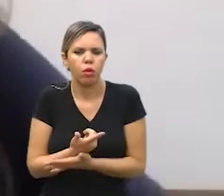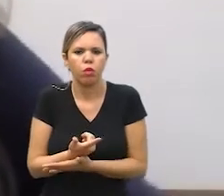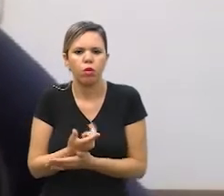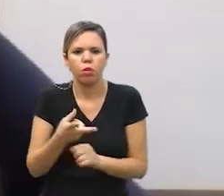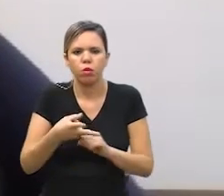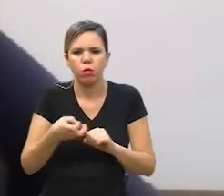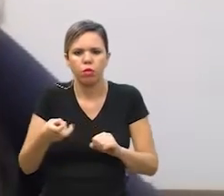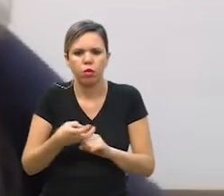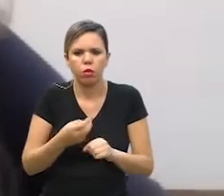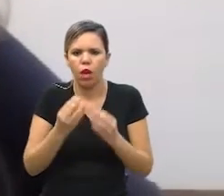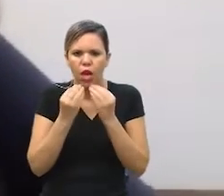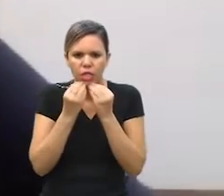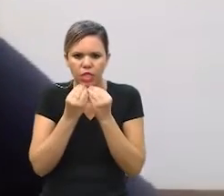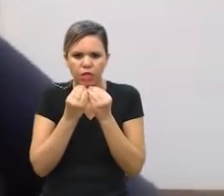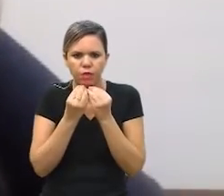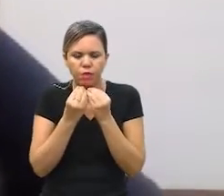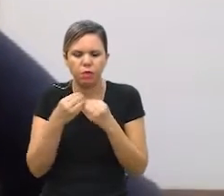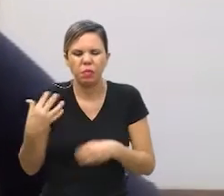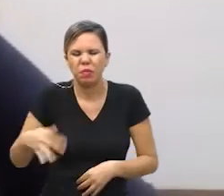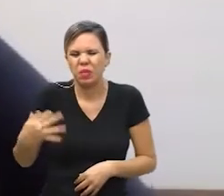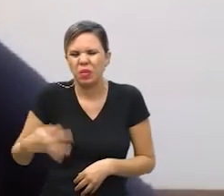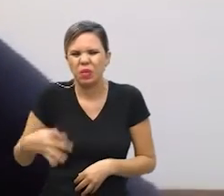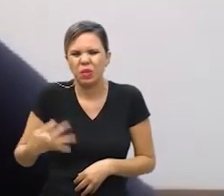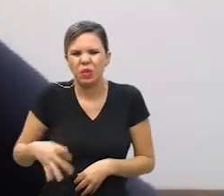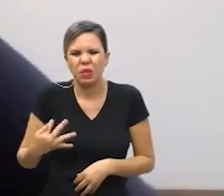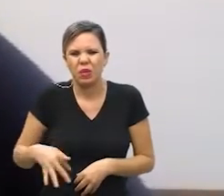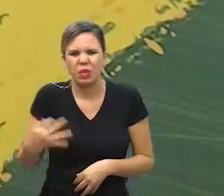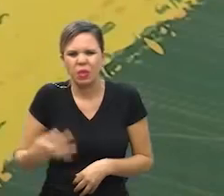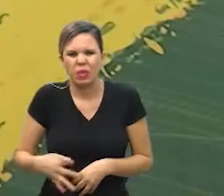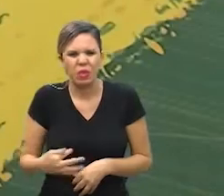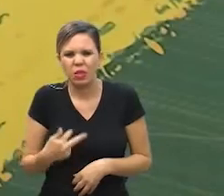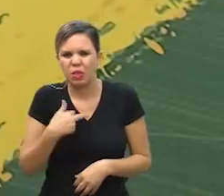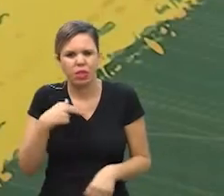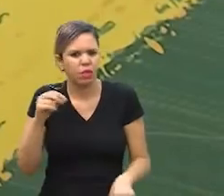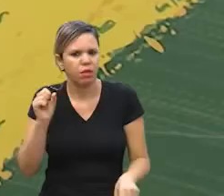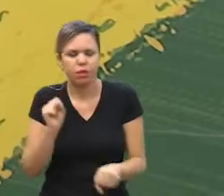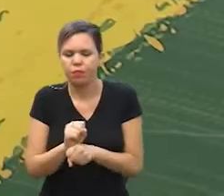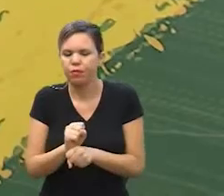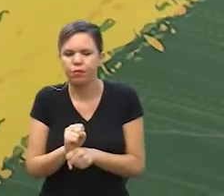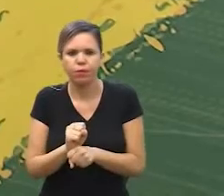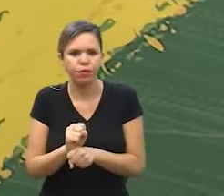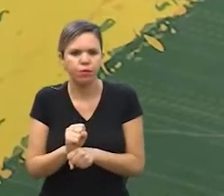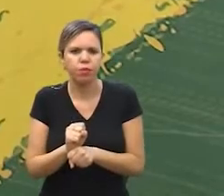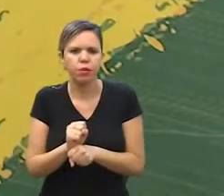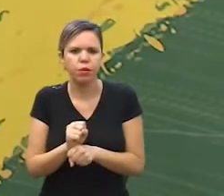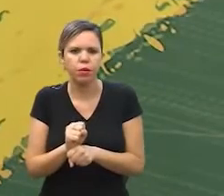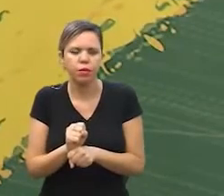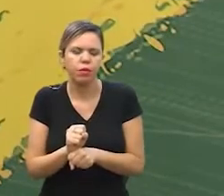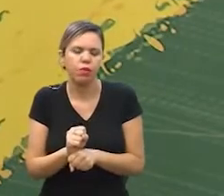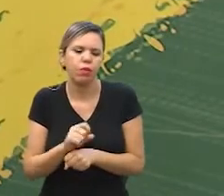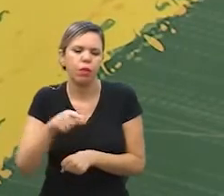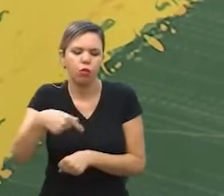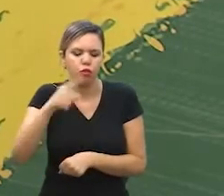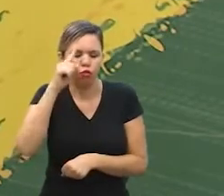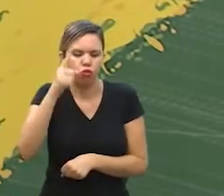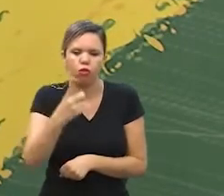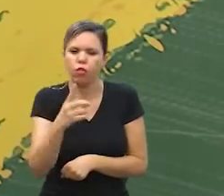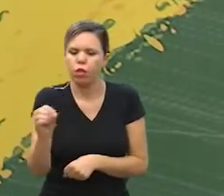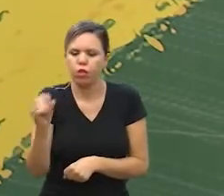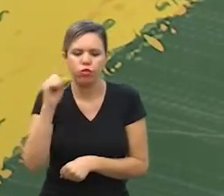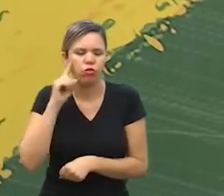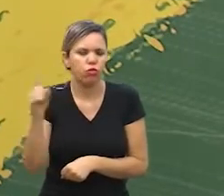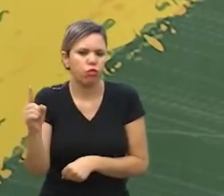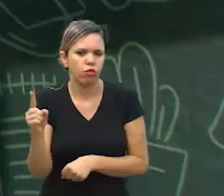uma coisa porque dói a pessoa que está com dor nem sempre pode esperar o dia seguinte ou dez dias